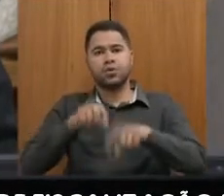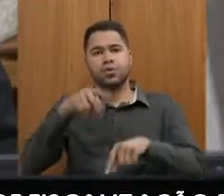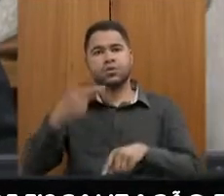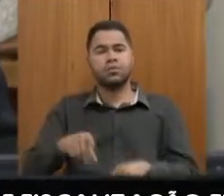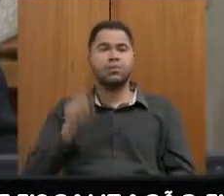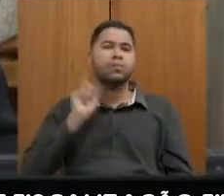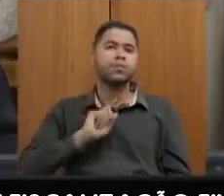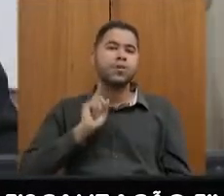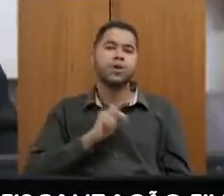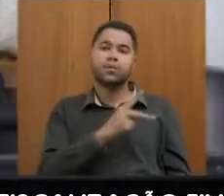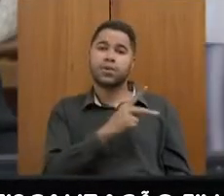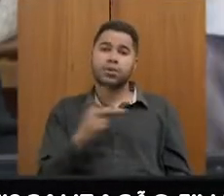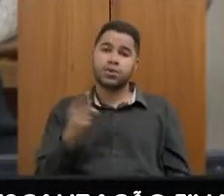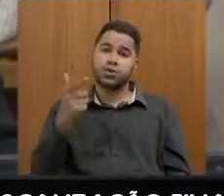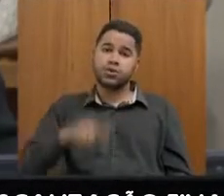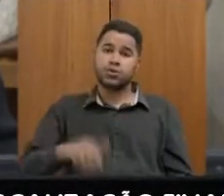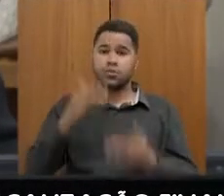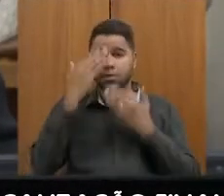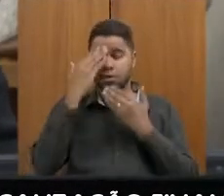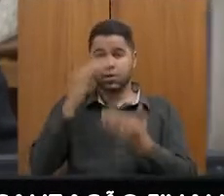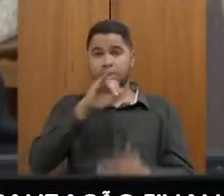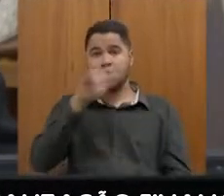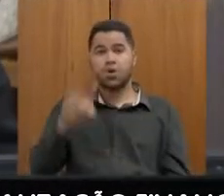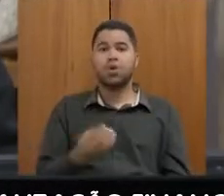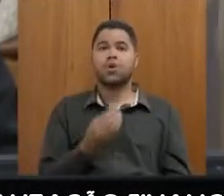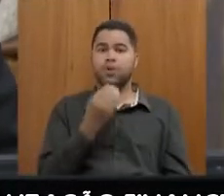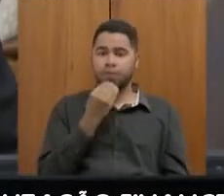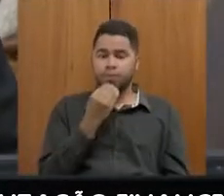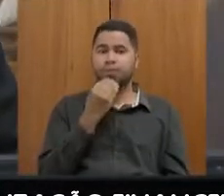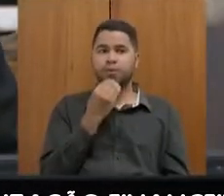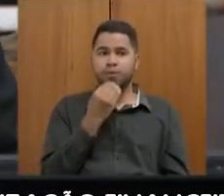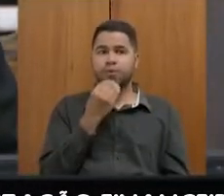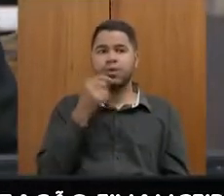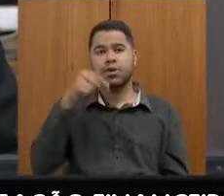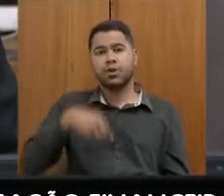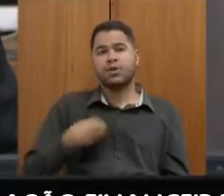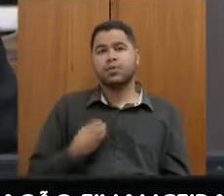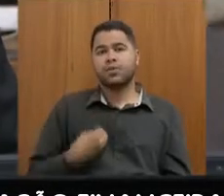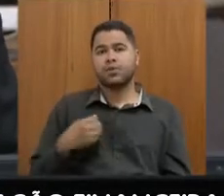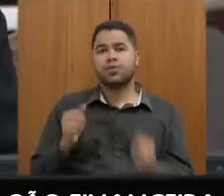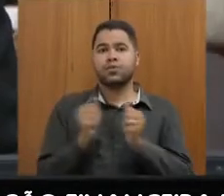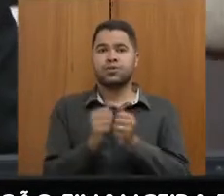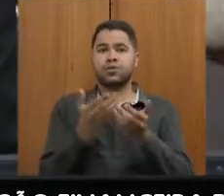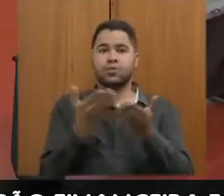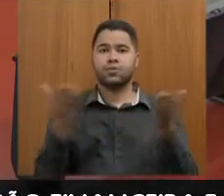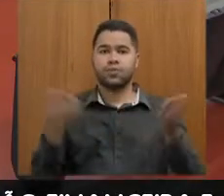Presidente, era isso. Eu queria, mais uma vez, agradecer a oportunidade de estar aqui presente com vocês.